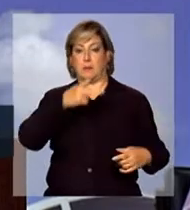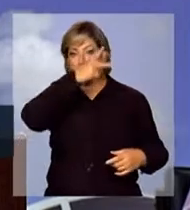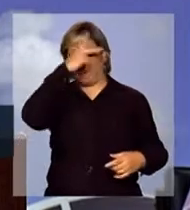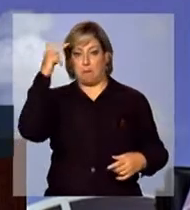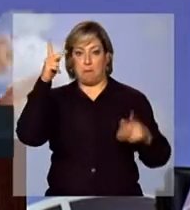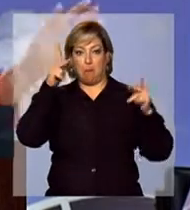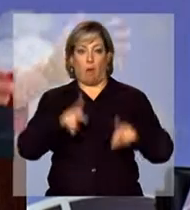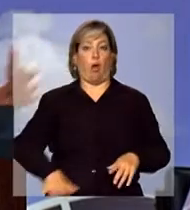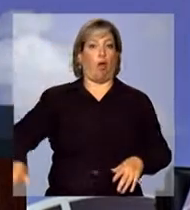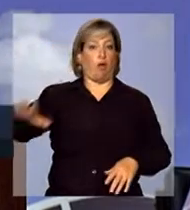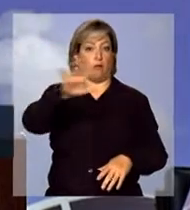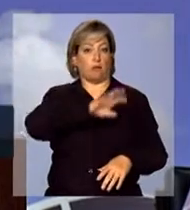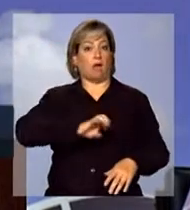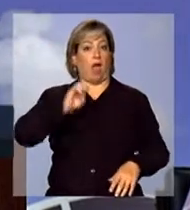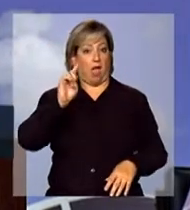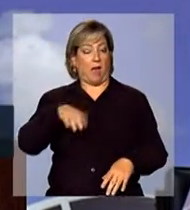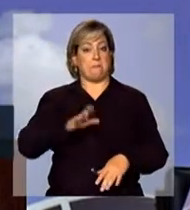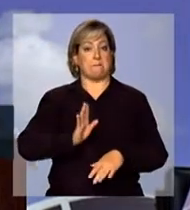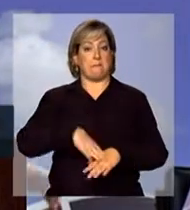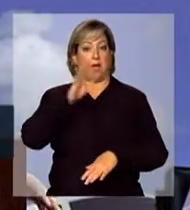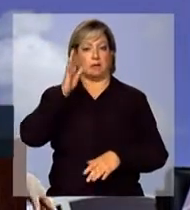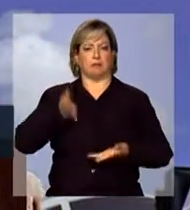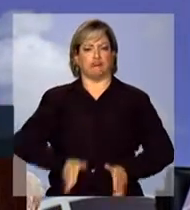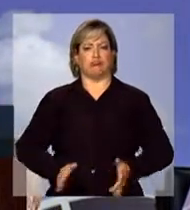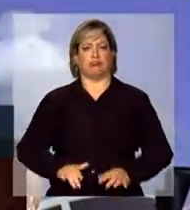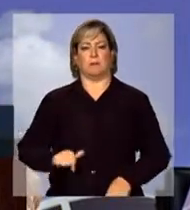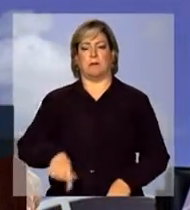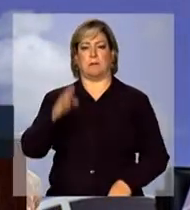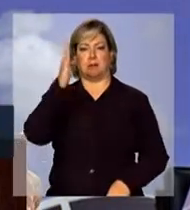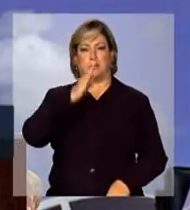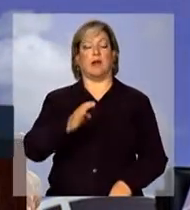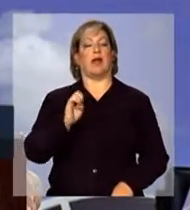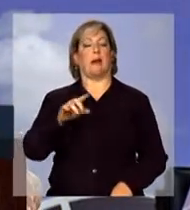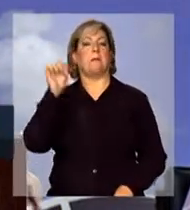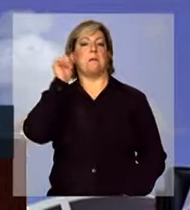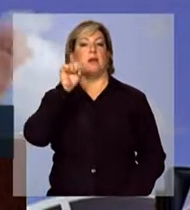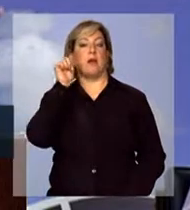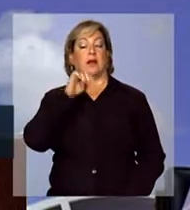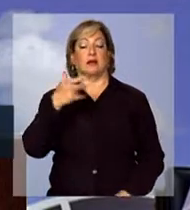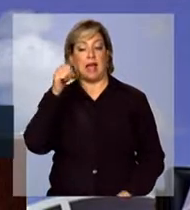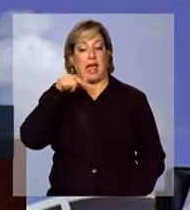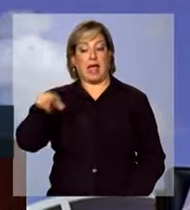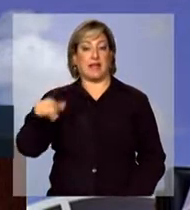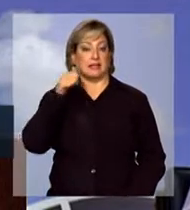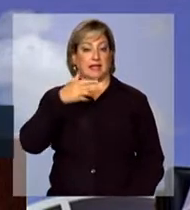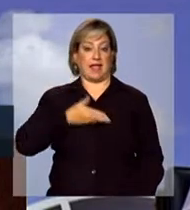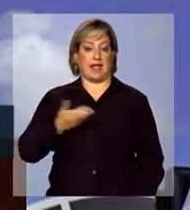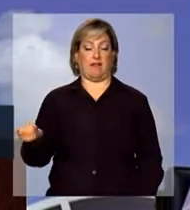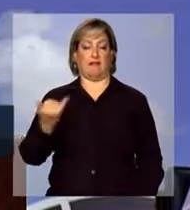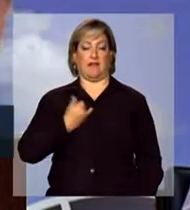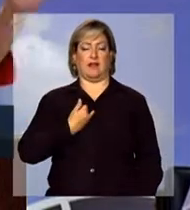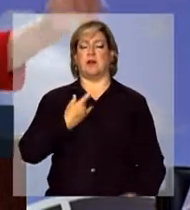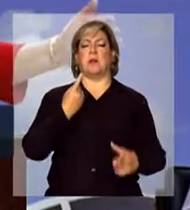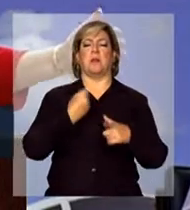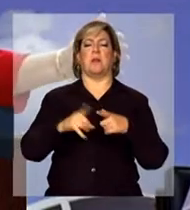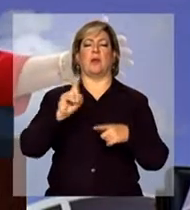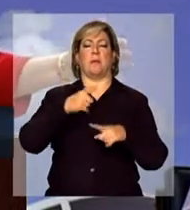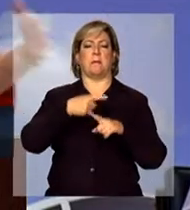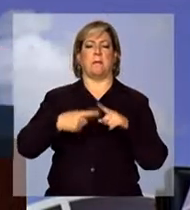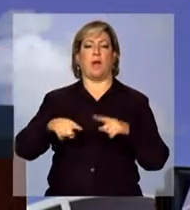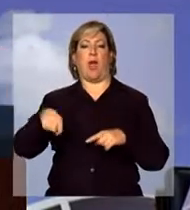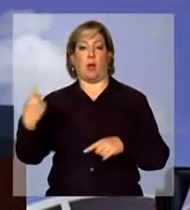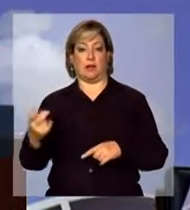população constituída por mulheres, essa companheira disse para mim, e não tem problema com a outra metade, porque a outra